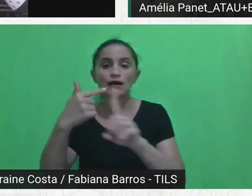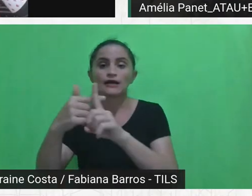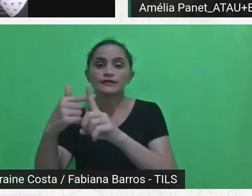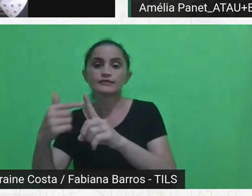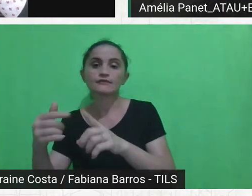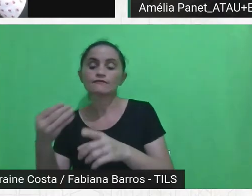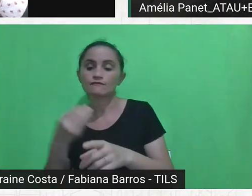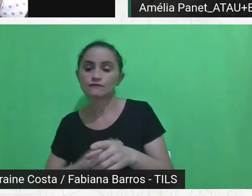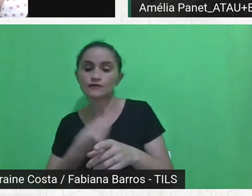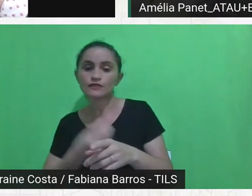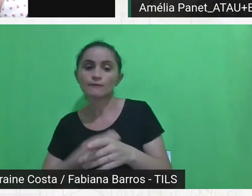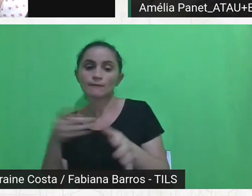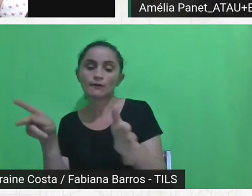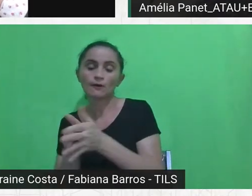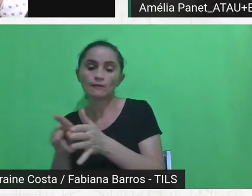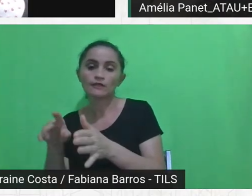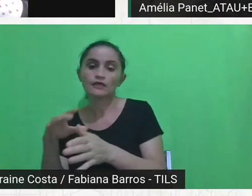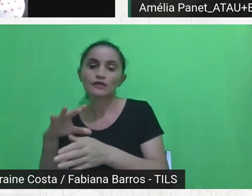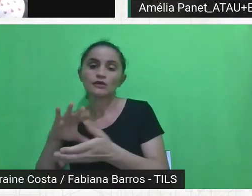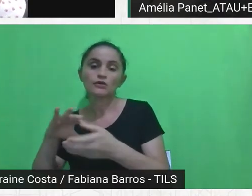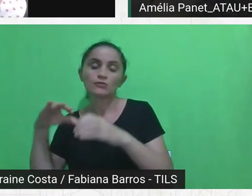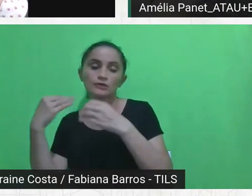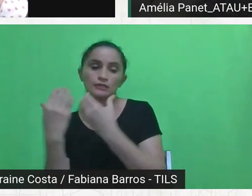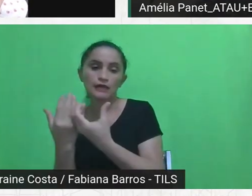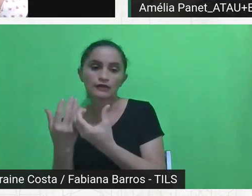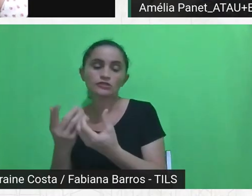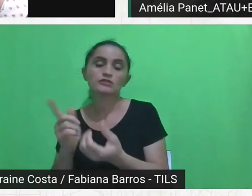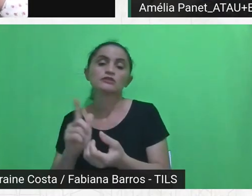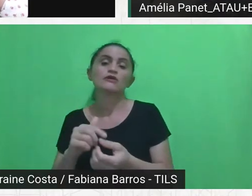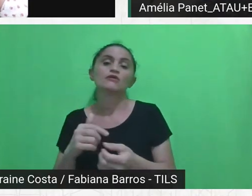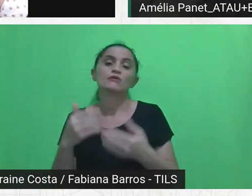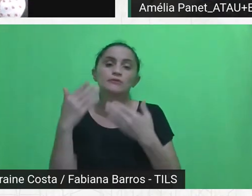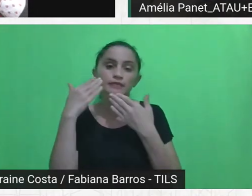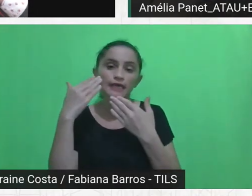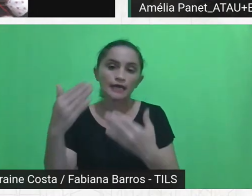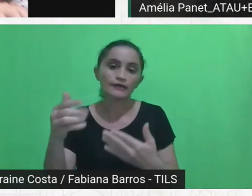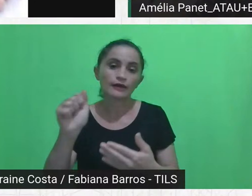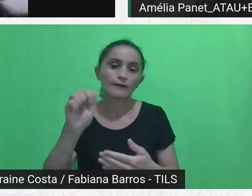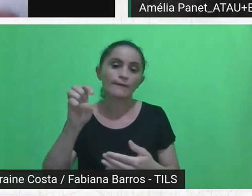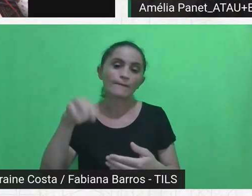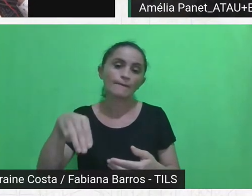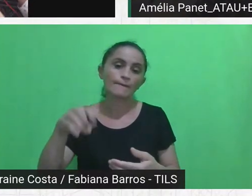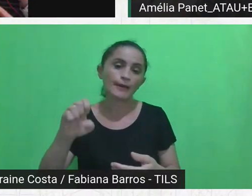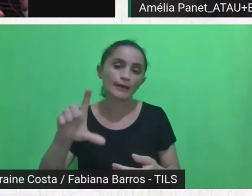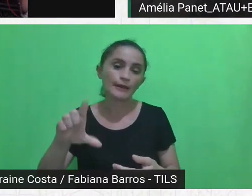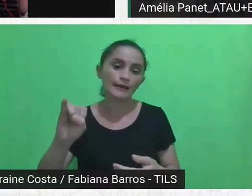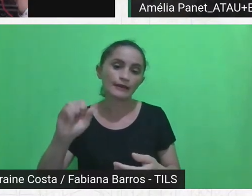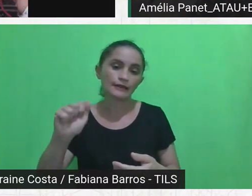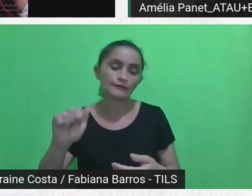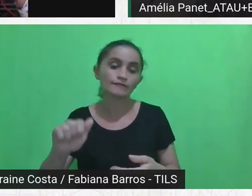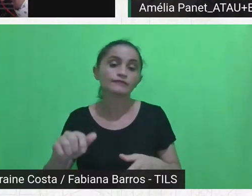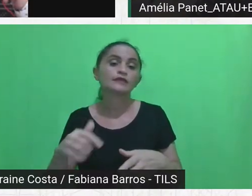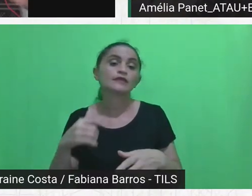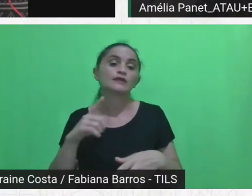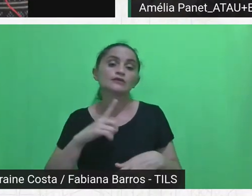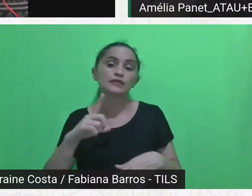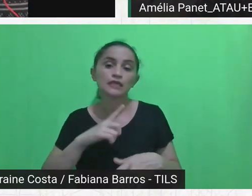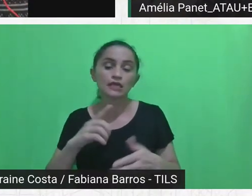apresentação para o evento, o nome do evento naturalmente aqui, e eu tenho algumas perguntas que eu anotei,